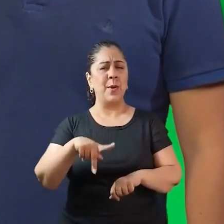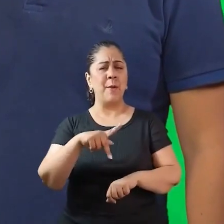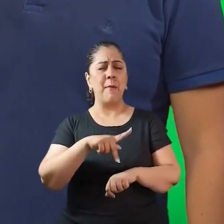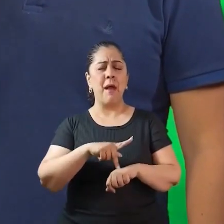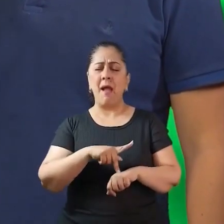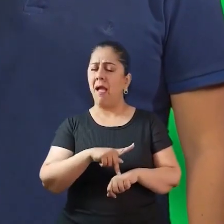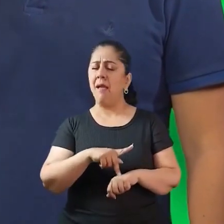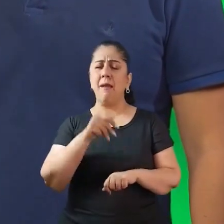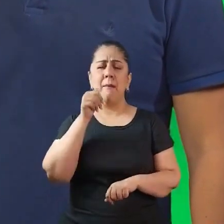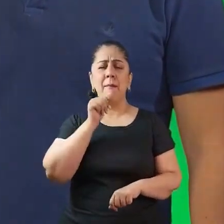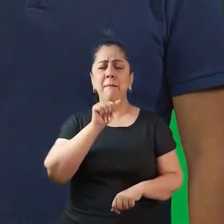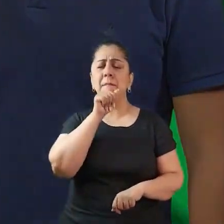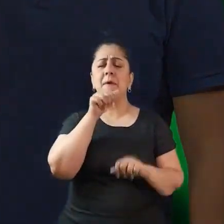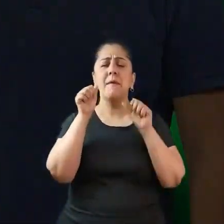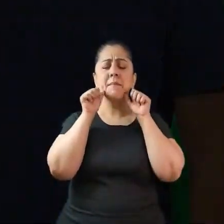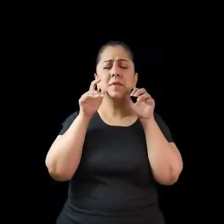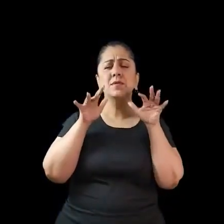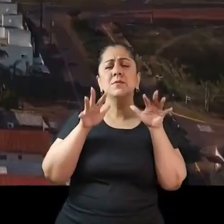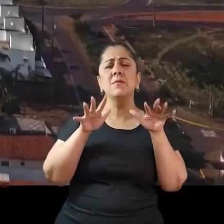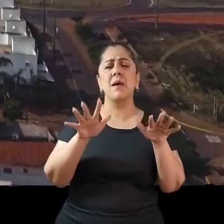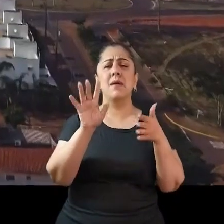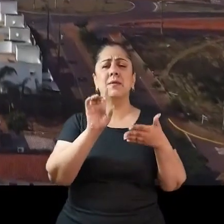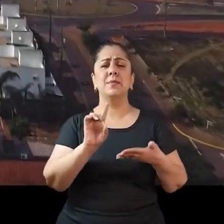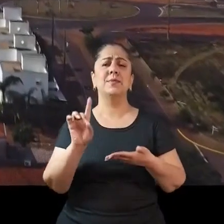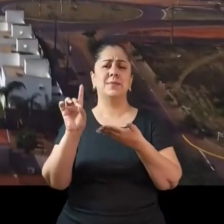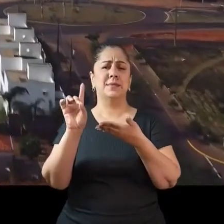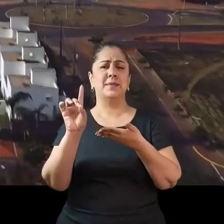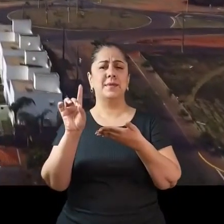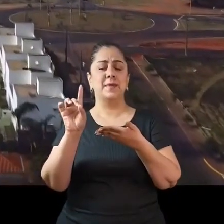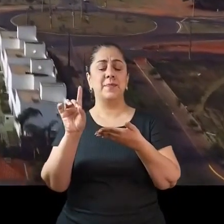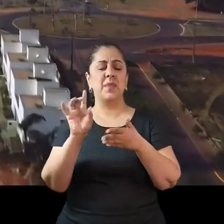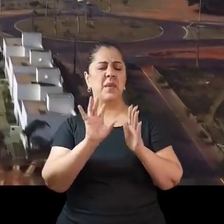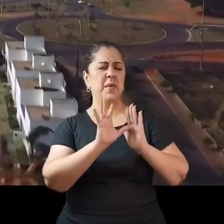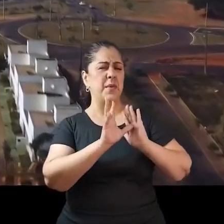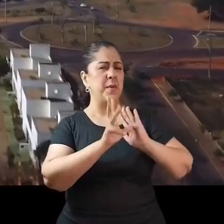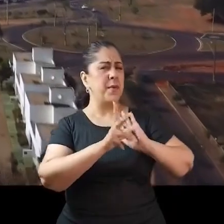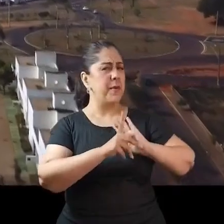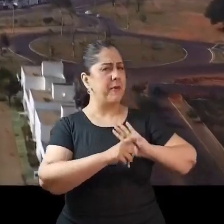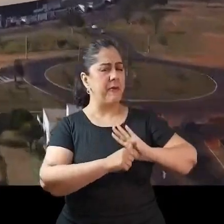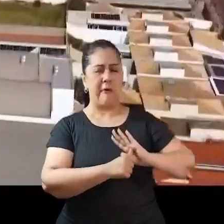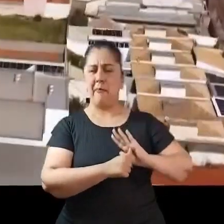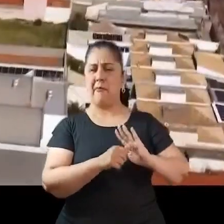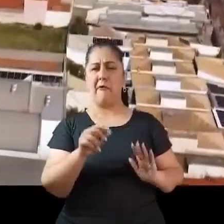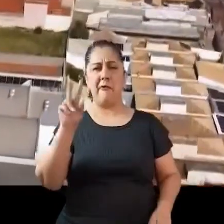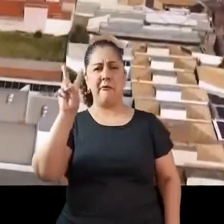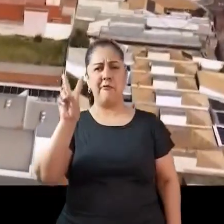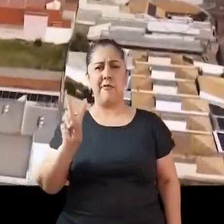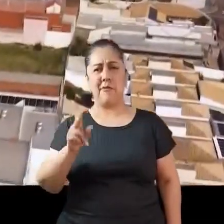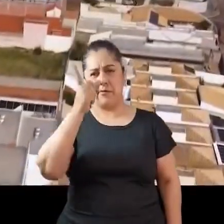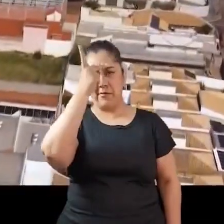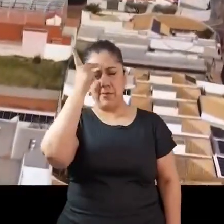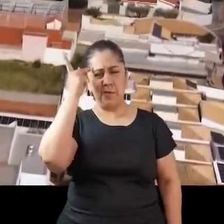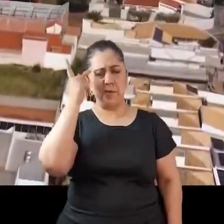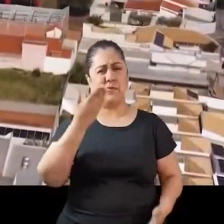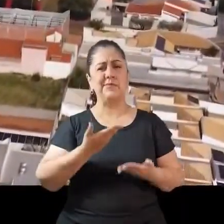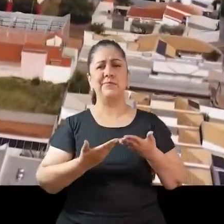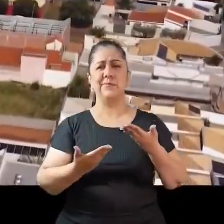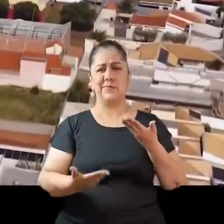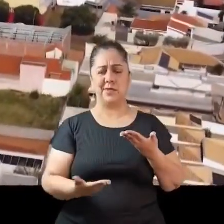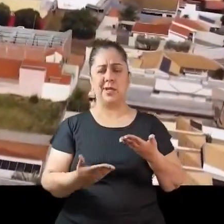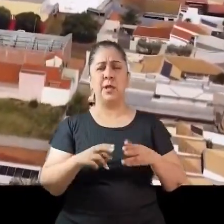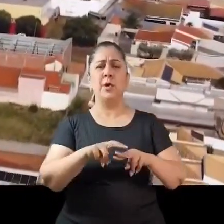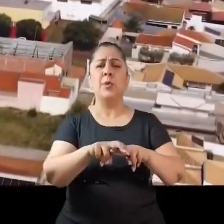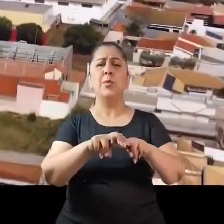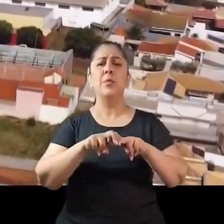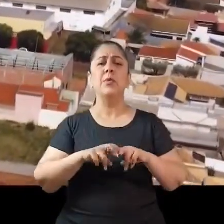abençoada por Deus. Corrupção corrói todos os valores. Por isso assino a Carta